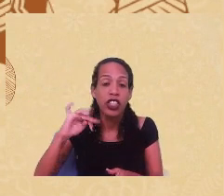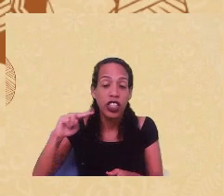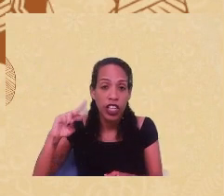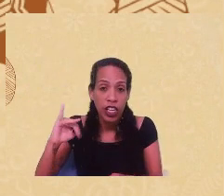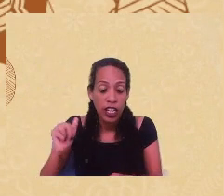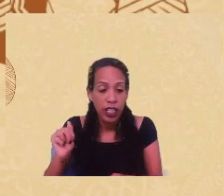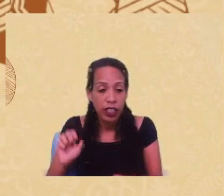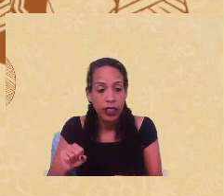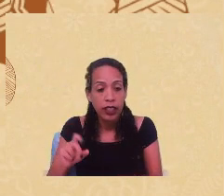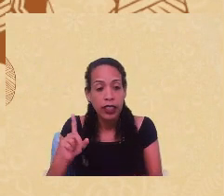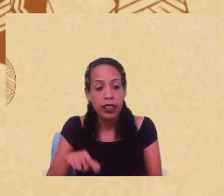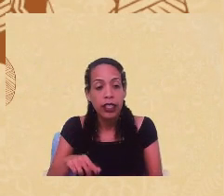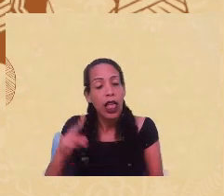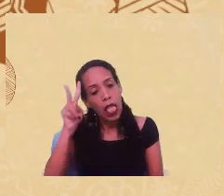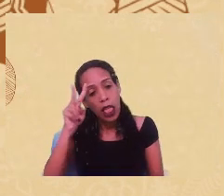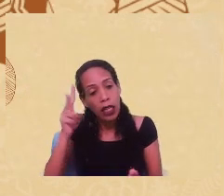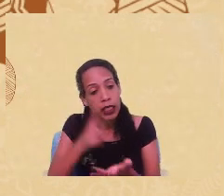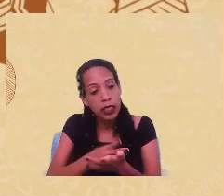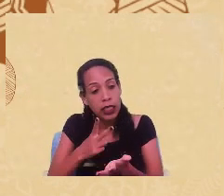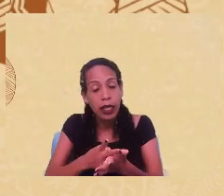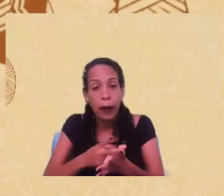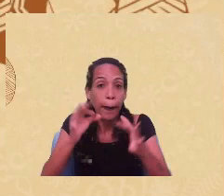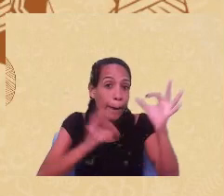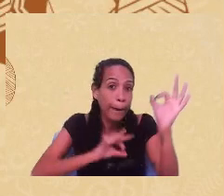lembro sempre das práticas que eu